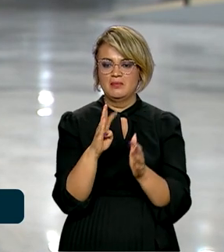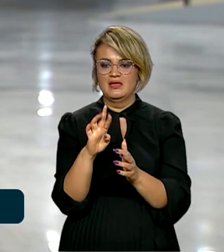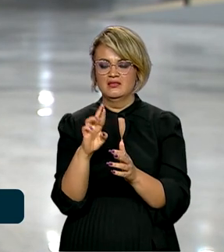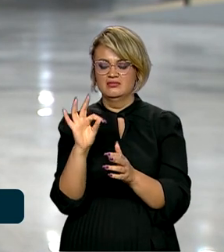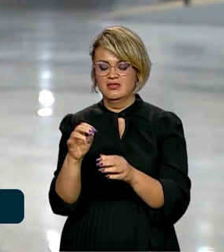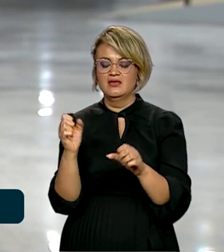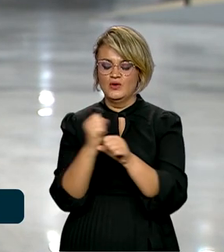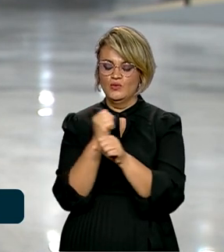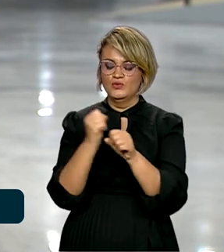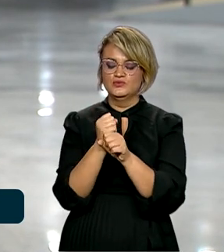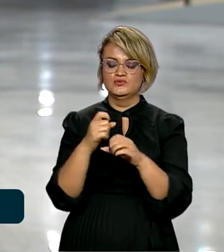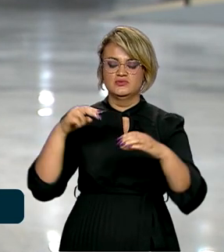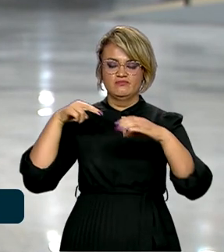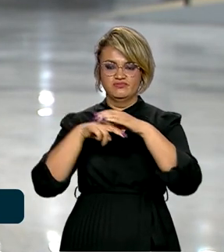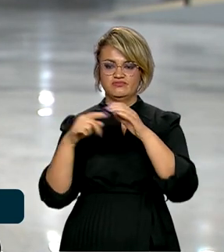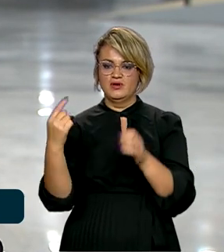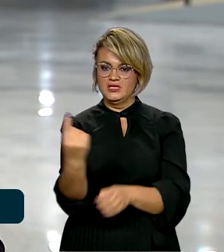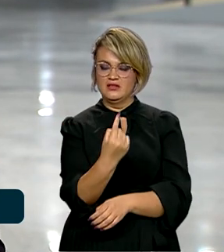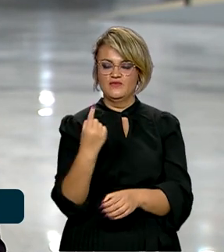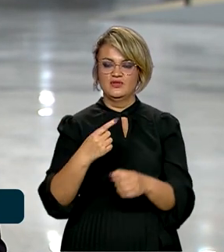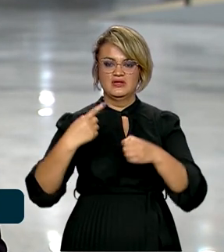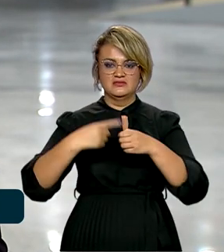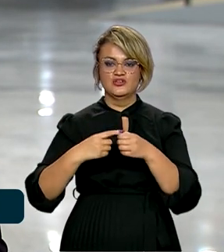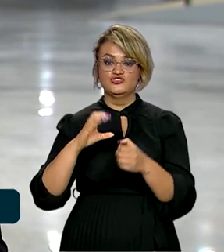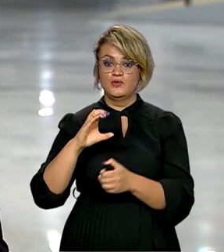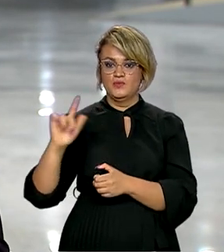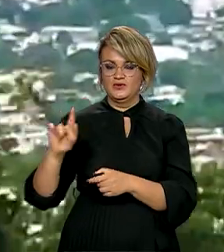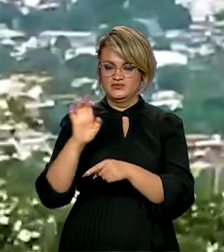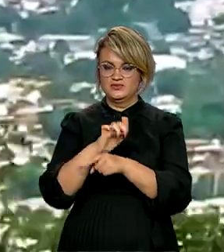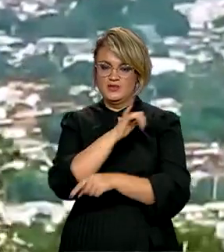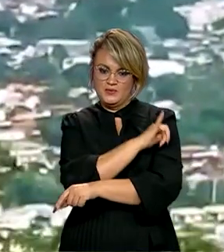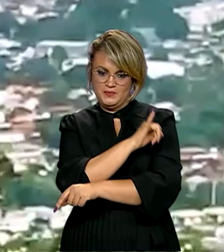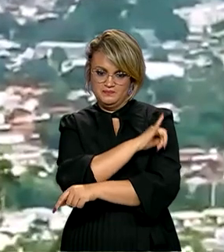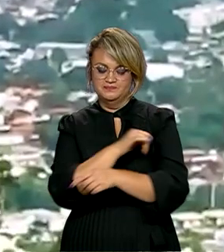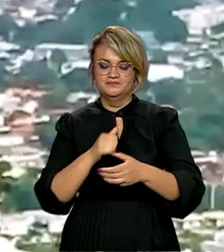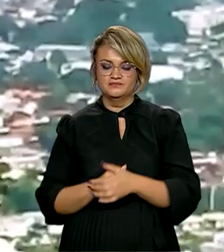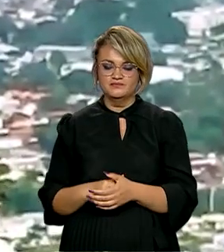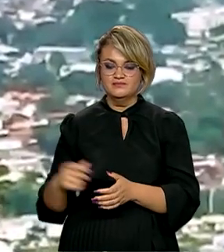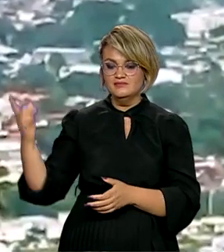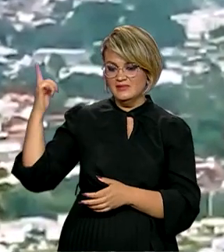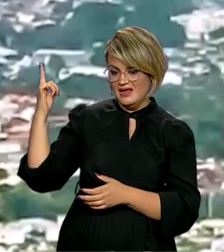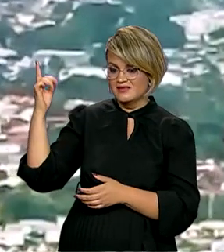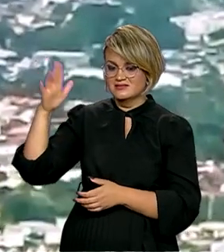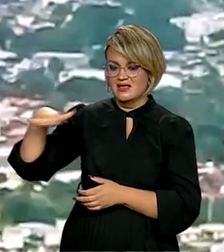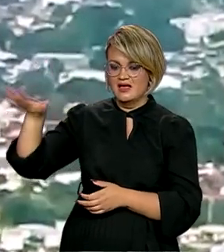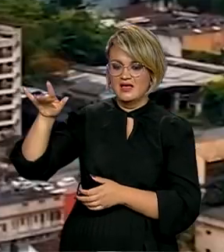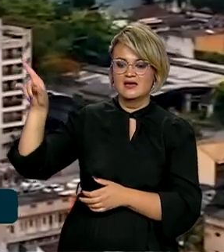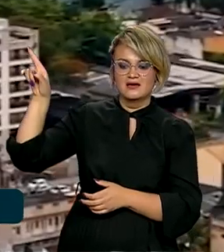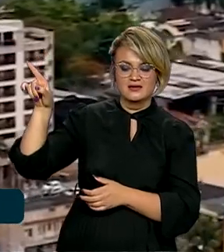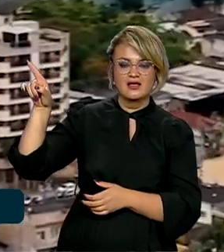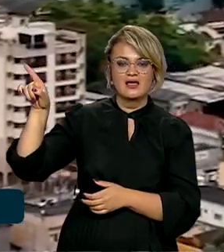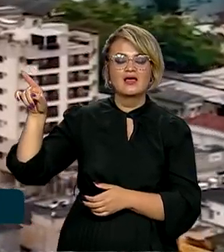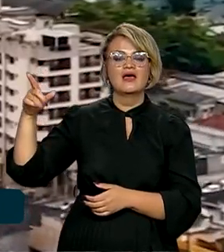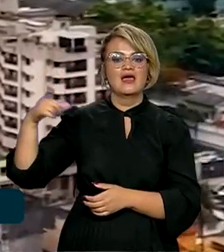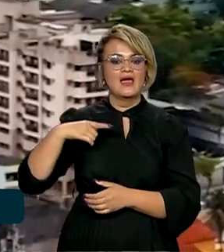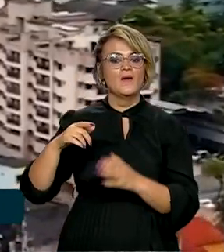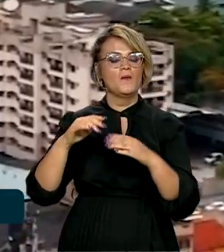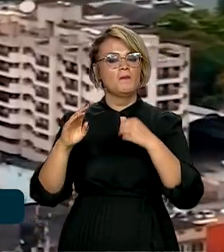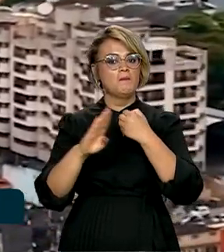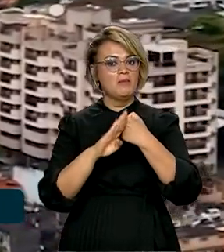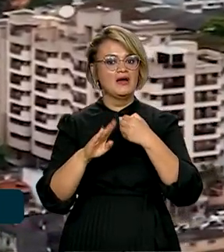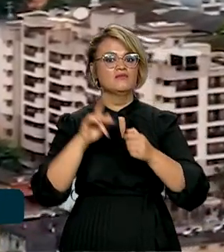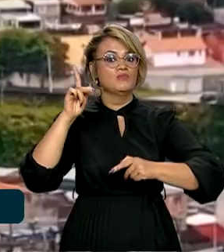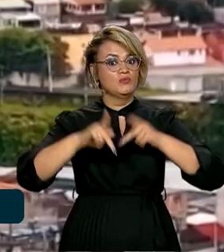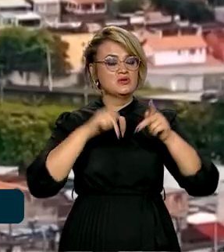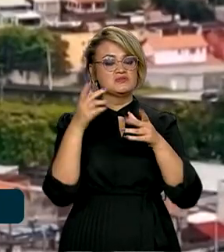anel viário em Campo Grande. Vamos ver na reportagem. Campo Grande, na Zona Oeste do Rio de Janeiro, é o bairro mais